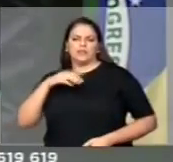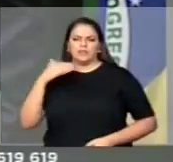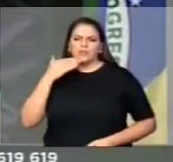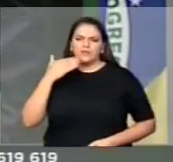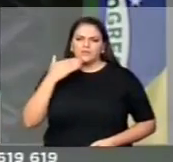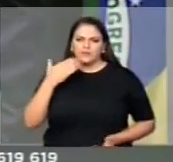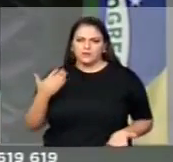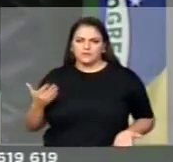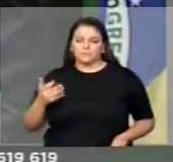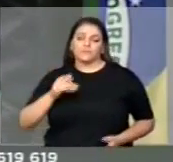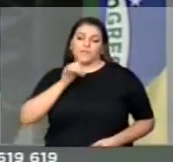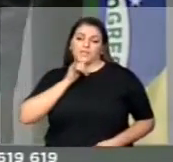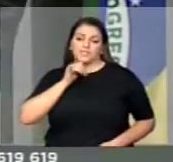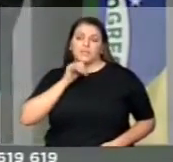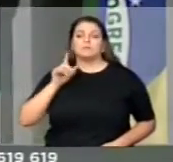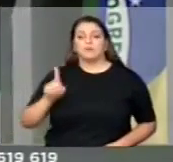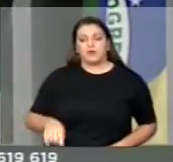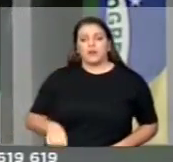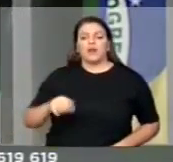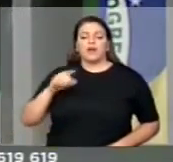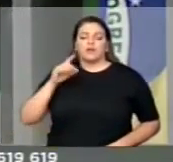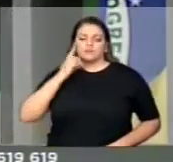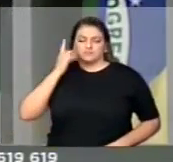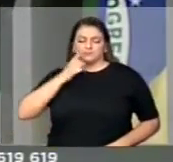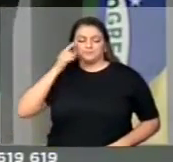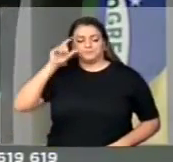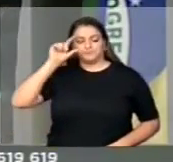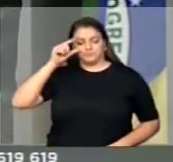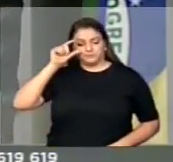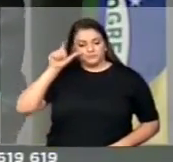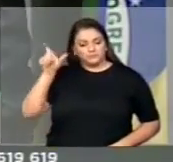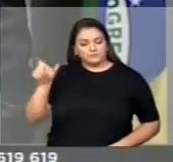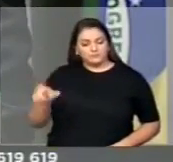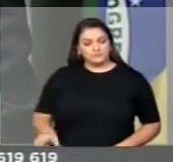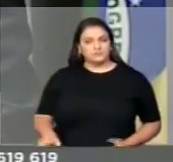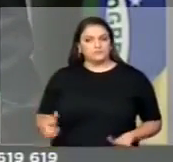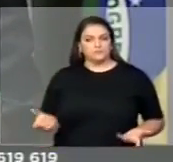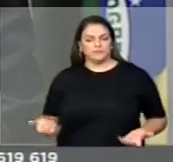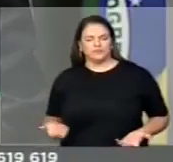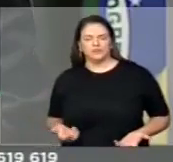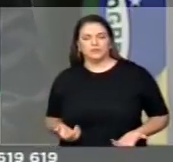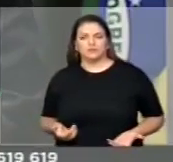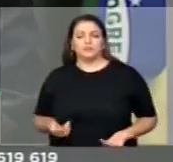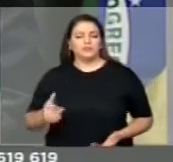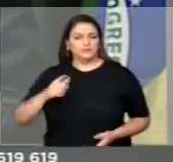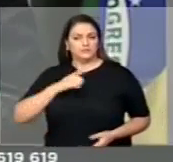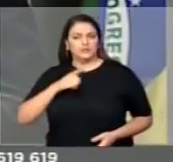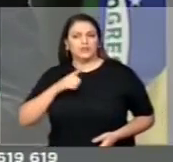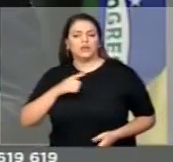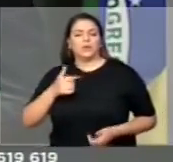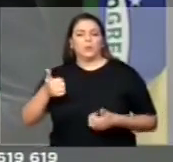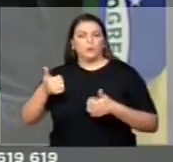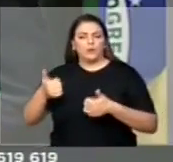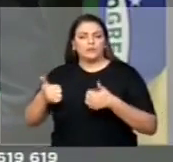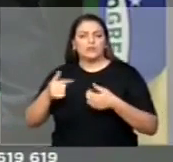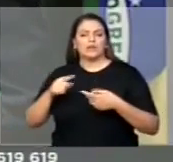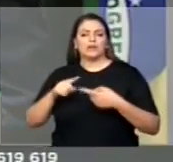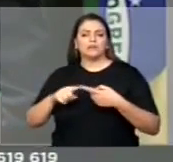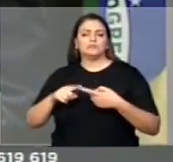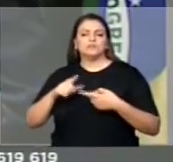Eduardo Cunha, que veio com as suas virtudes, com seus defeitos e seus problemas. Eu, como